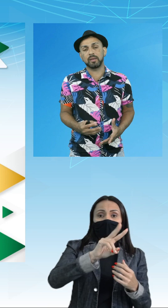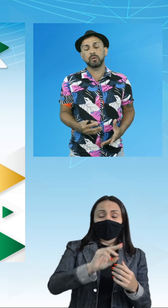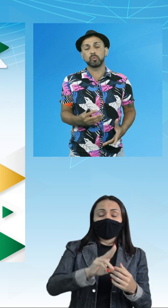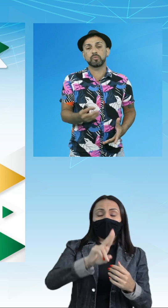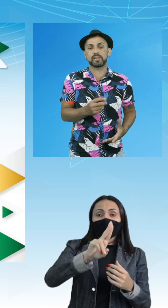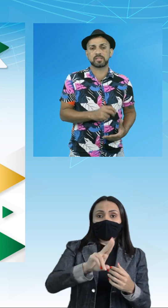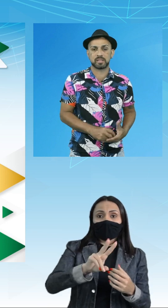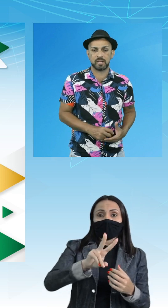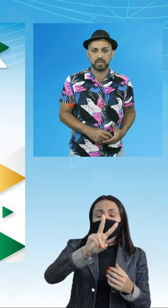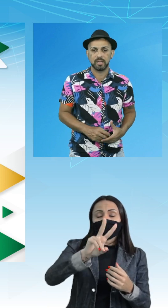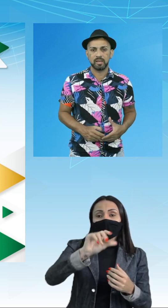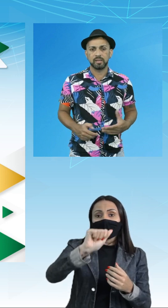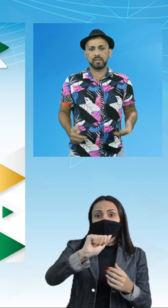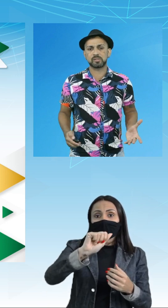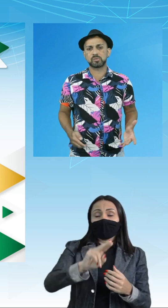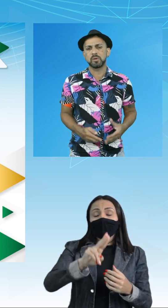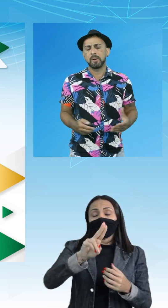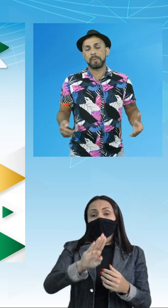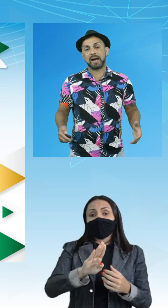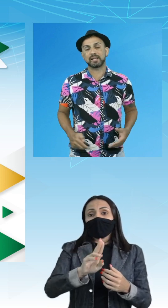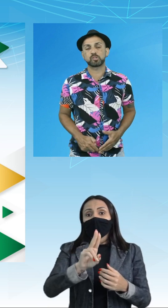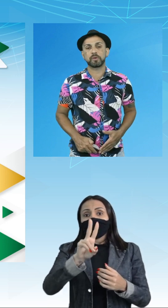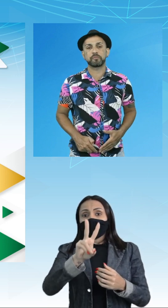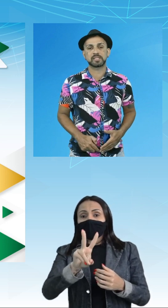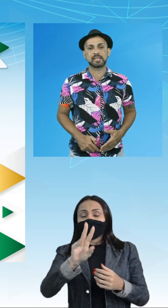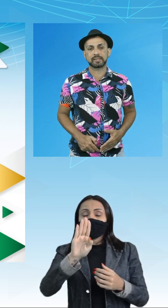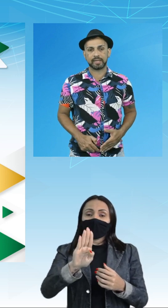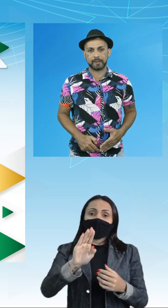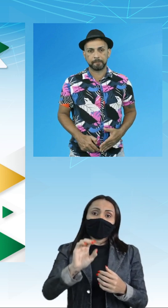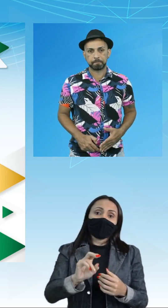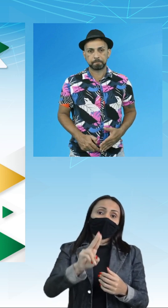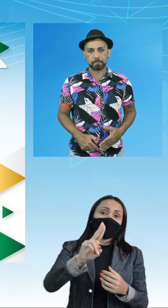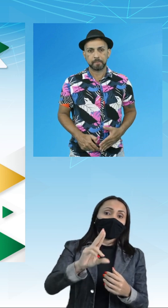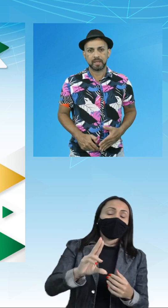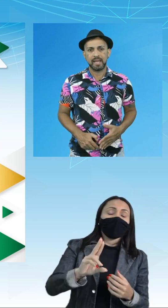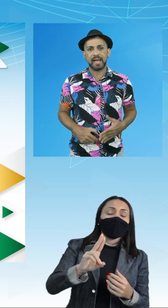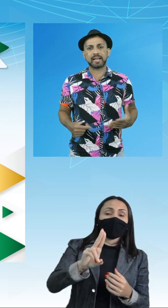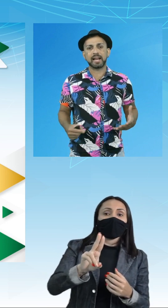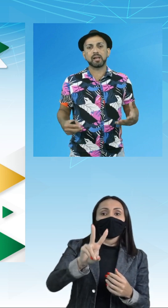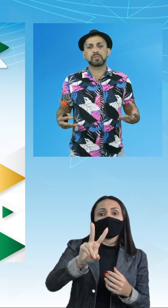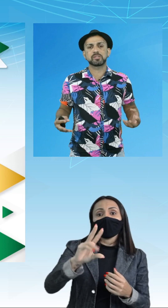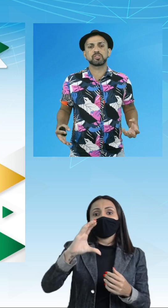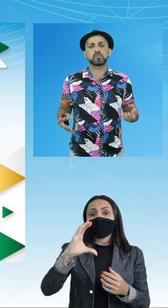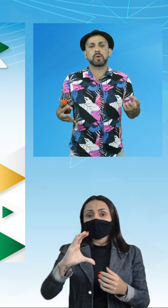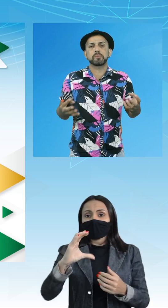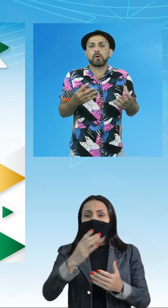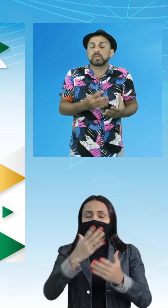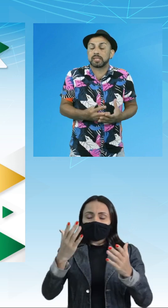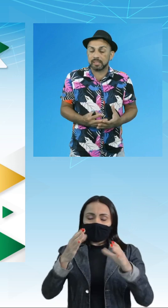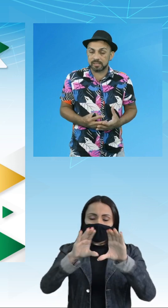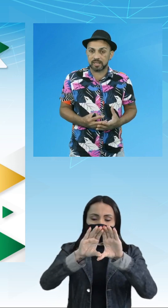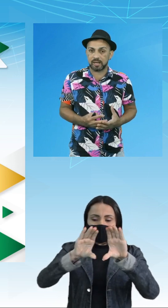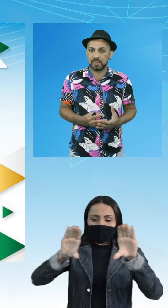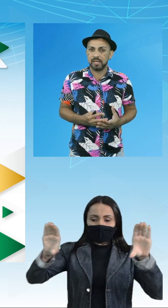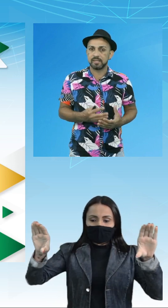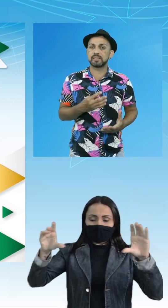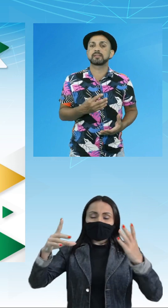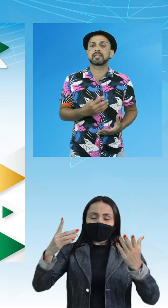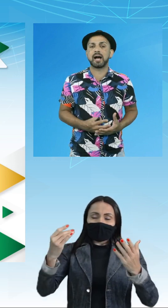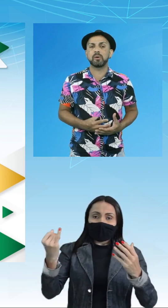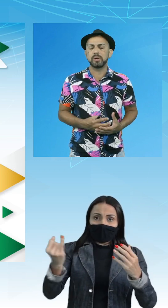e UVC. Isso para a superfície da Terra. É claro que existe uma importância